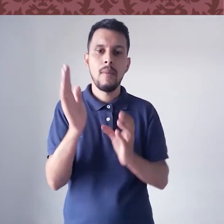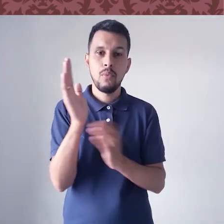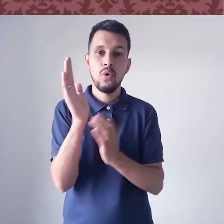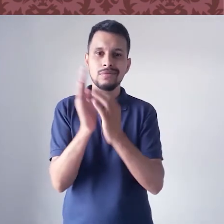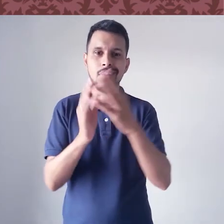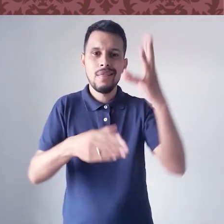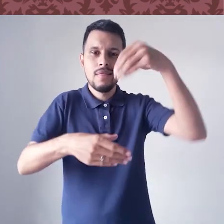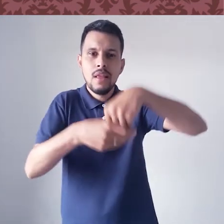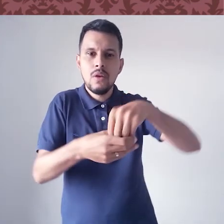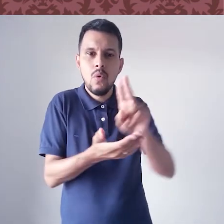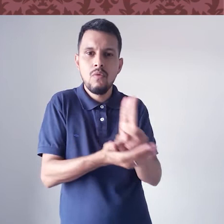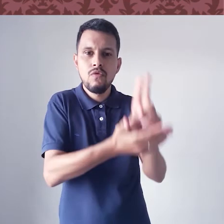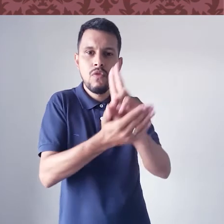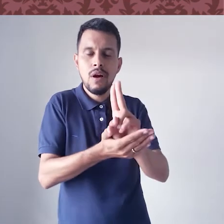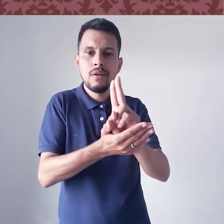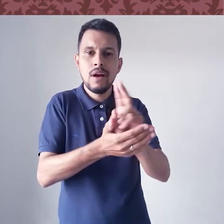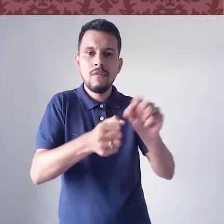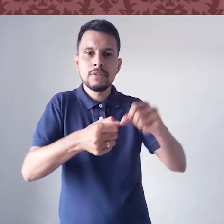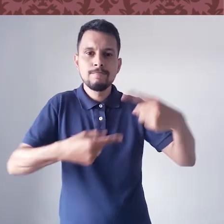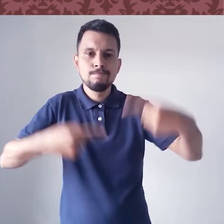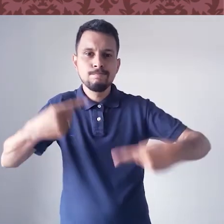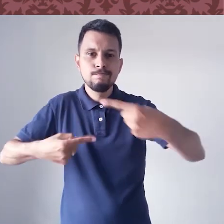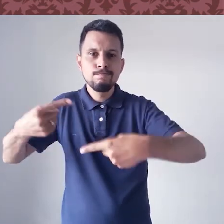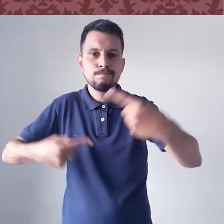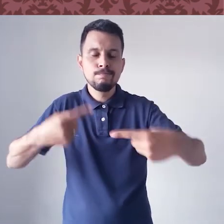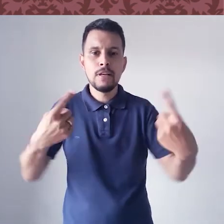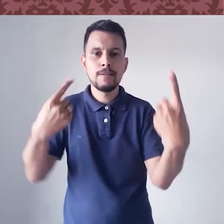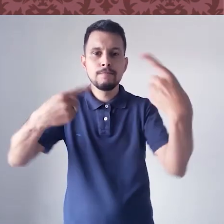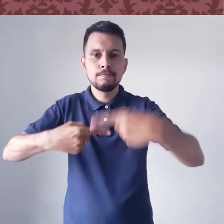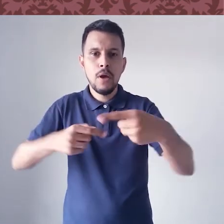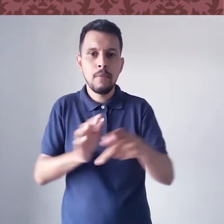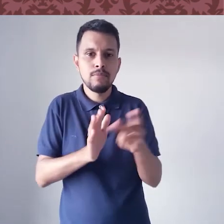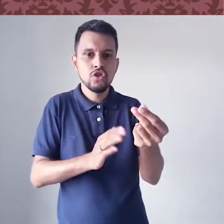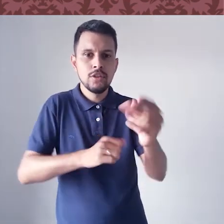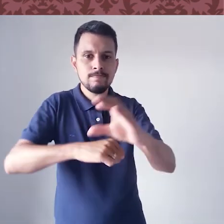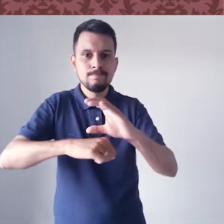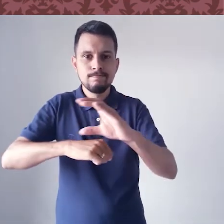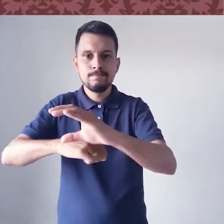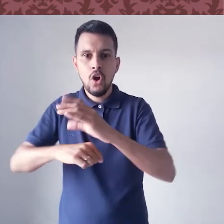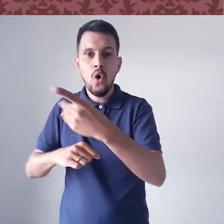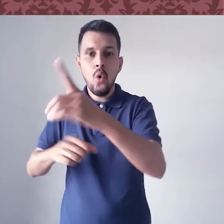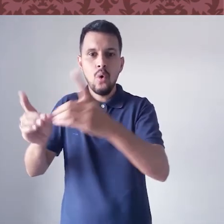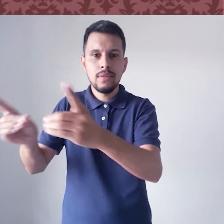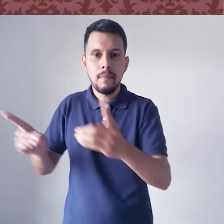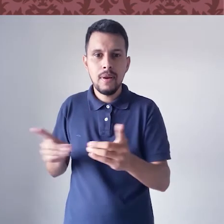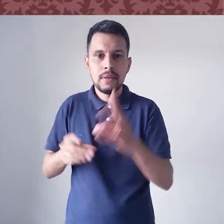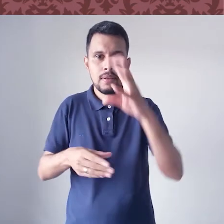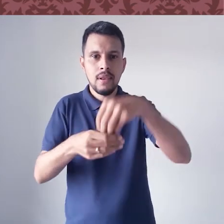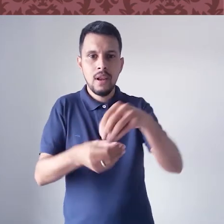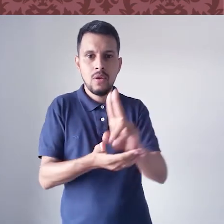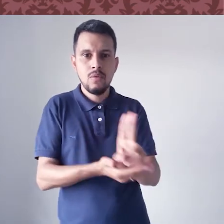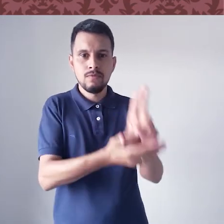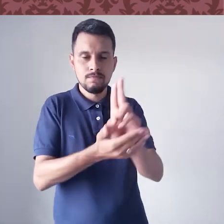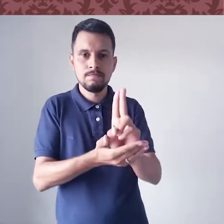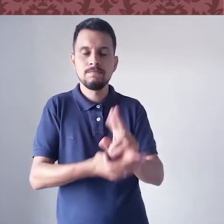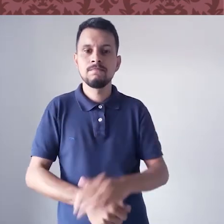ligadas à burocracia da universidade, elas disputam com departamentos e pesquisas por recursos que são fundamentais para que